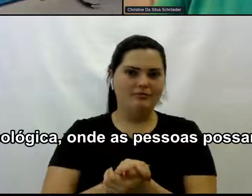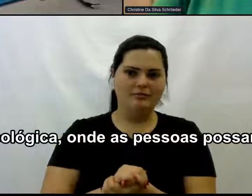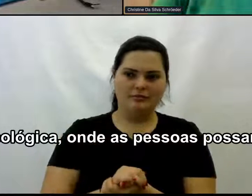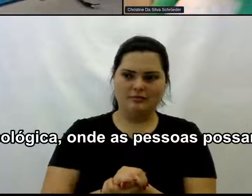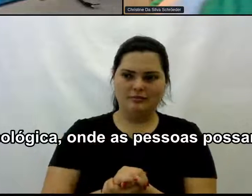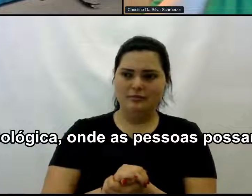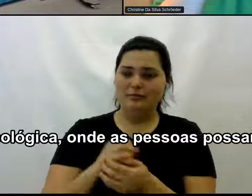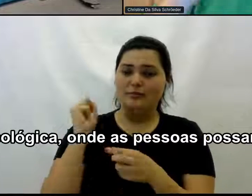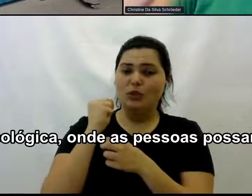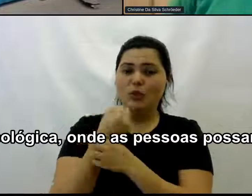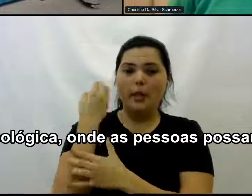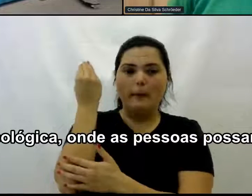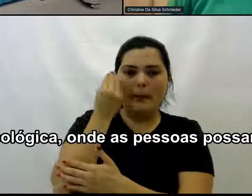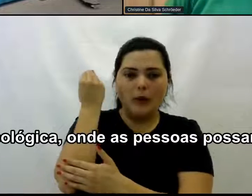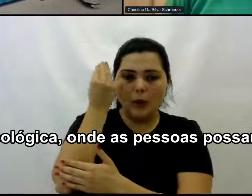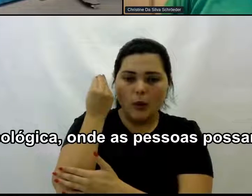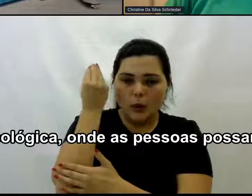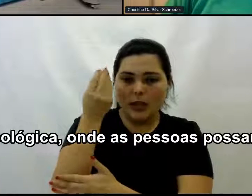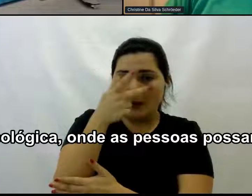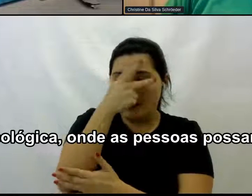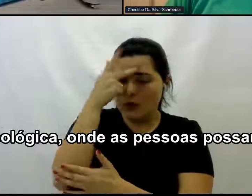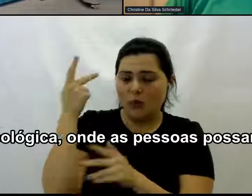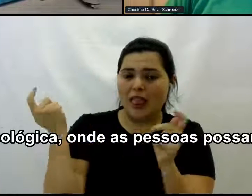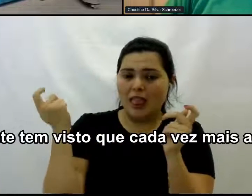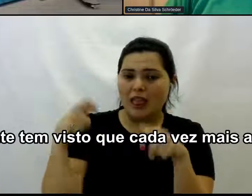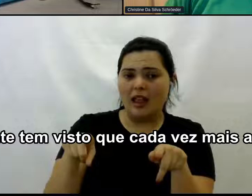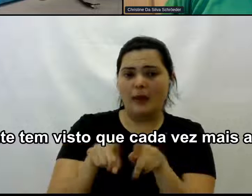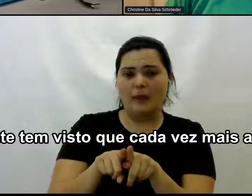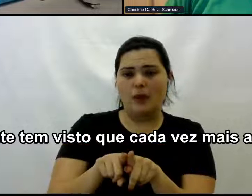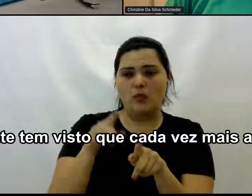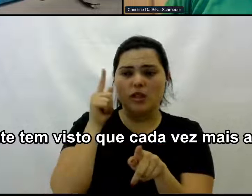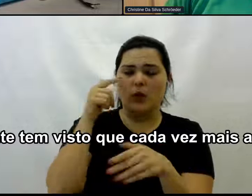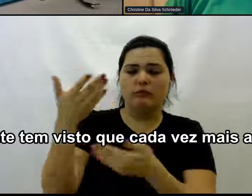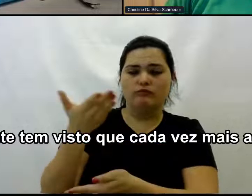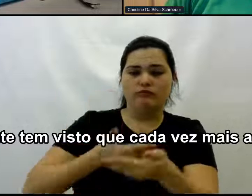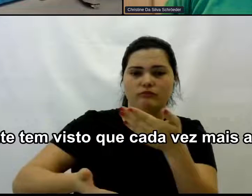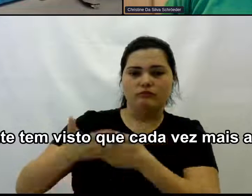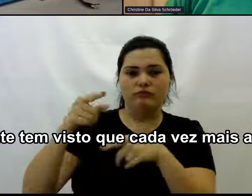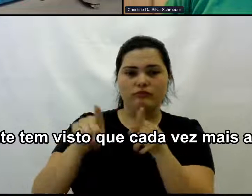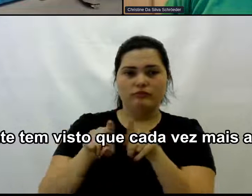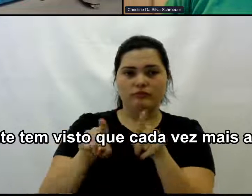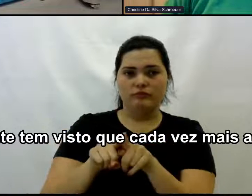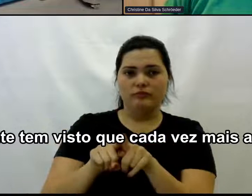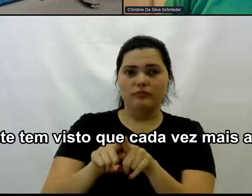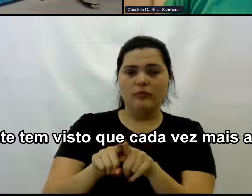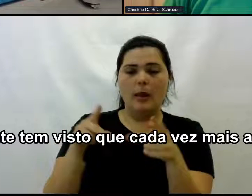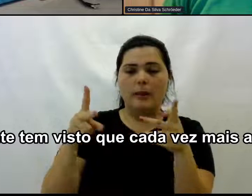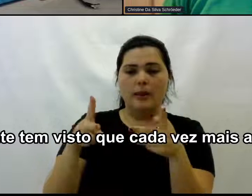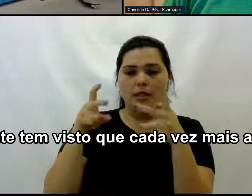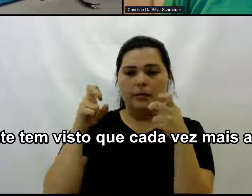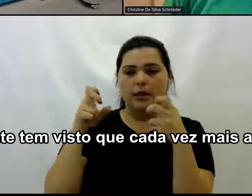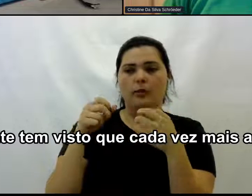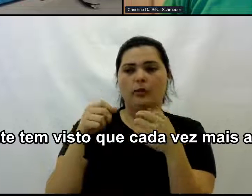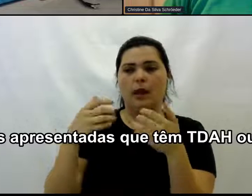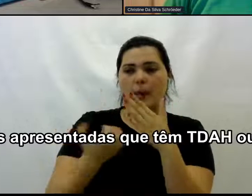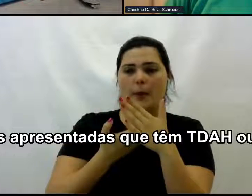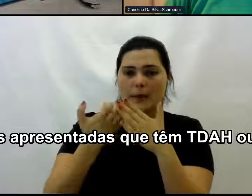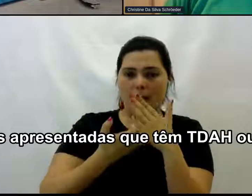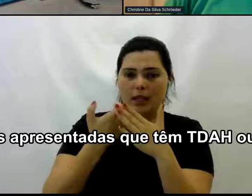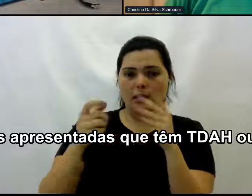Segurança psicológica Onde as pessoas Possam de fato Falar Então A gente tem visto Que cada vez mais As empresas